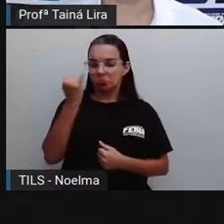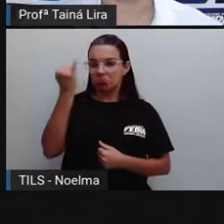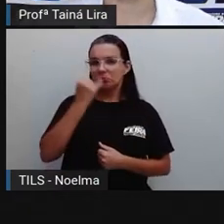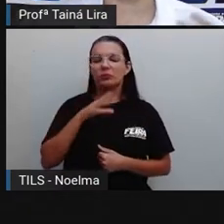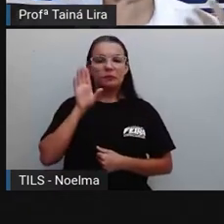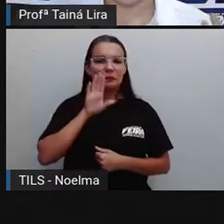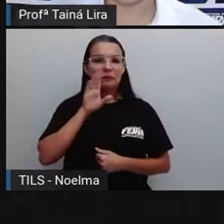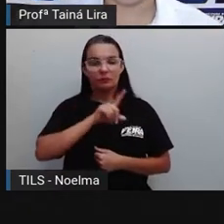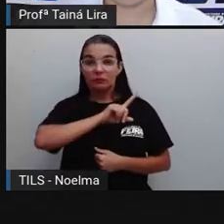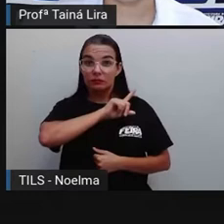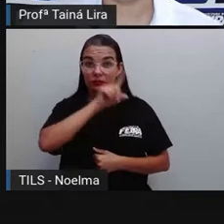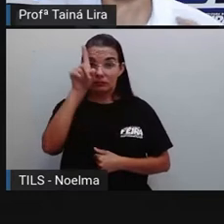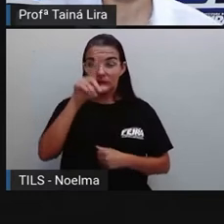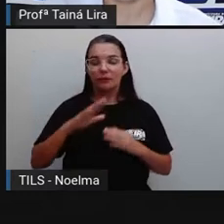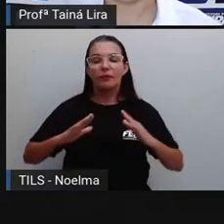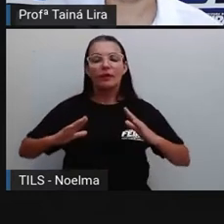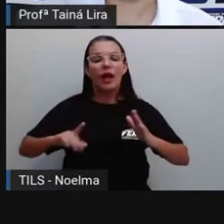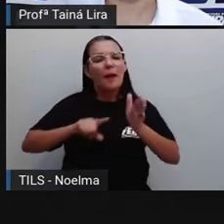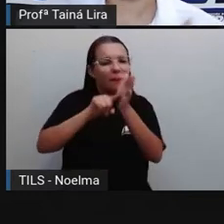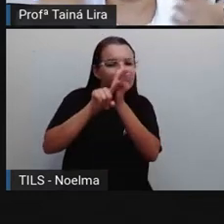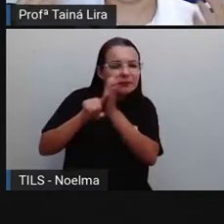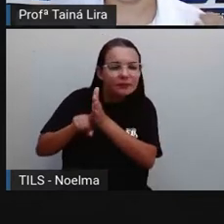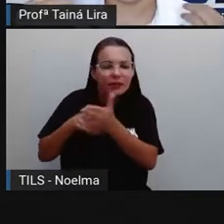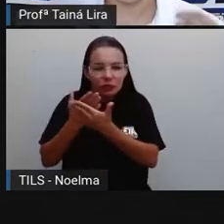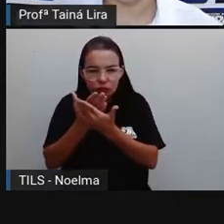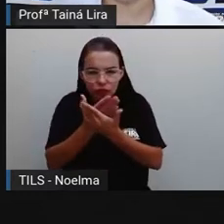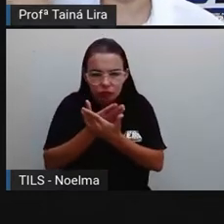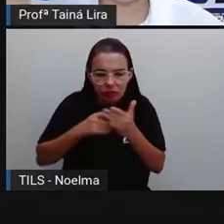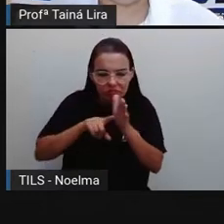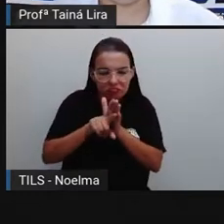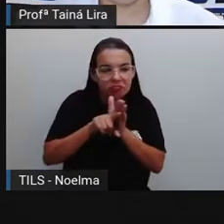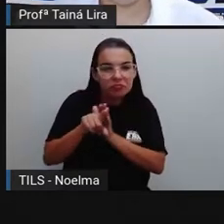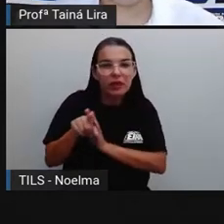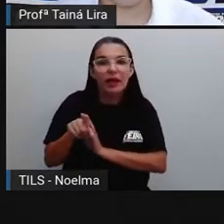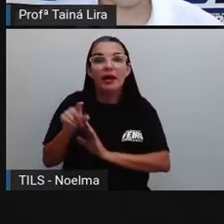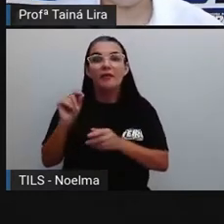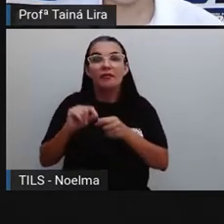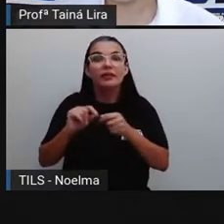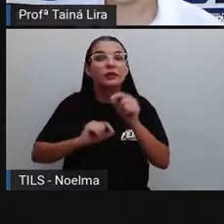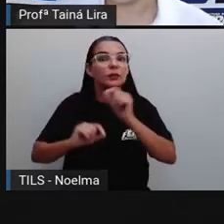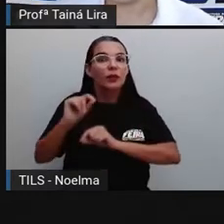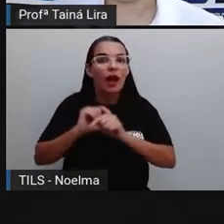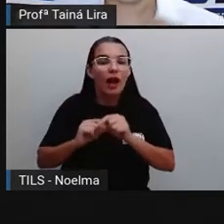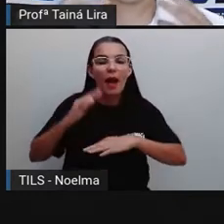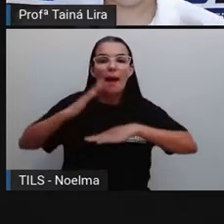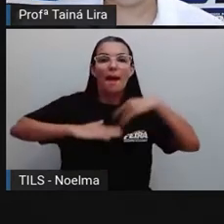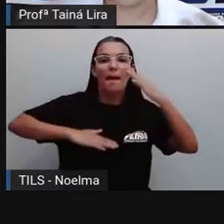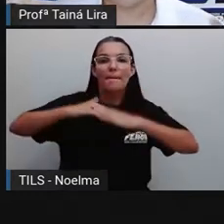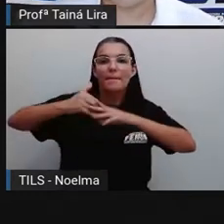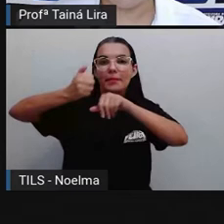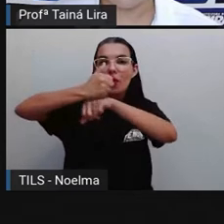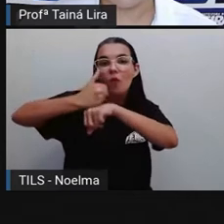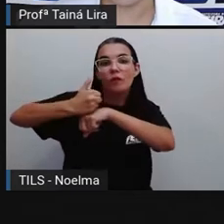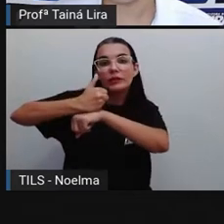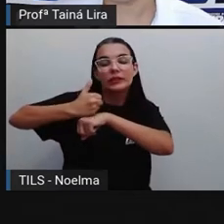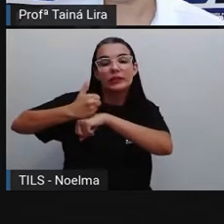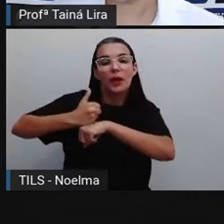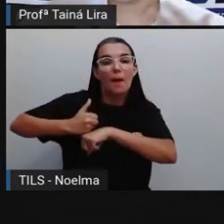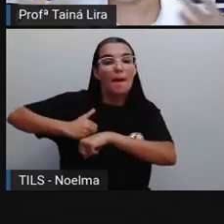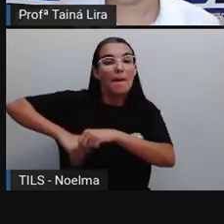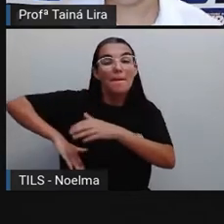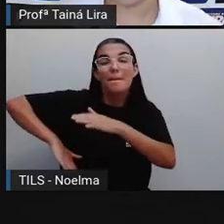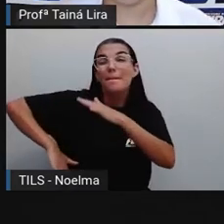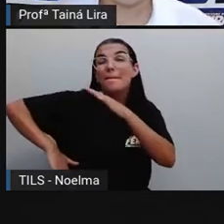E as pessoas que trabalham lá, os pesquisadores, fizeram e publicaram um estudo, onde eles pesquisaram aí, né,